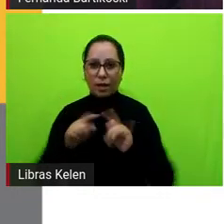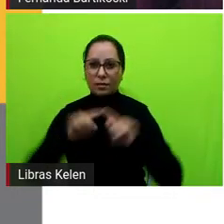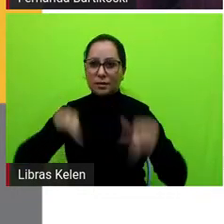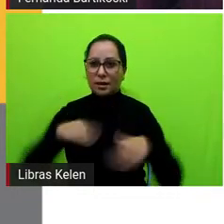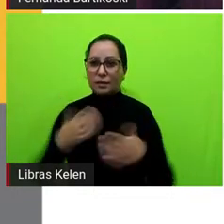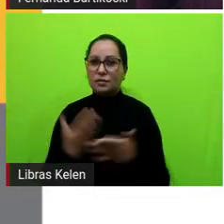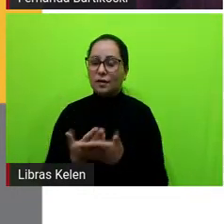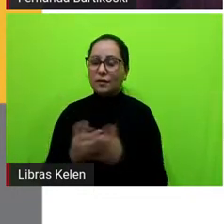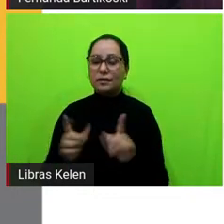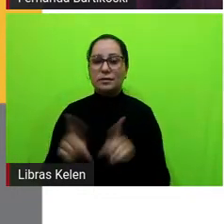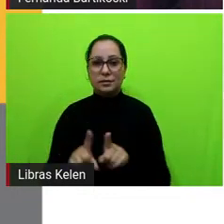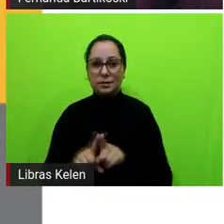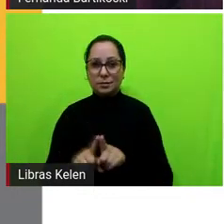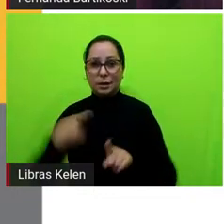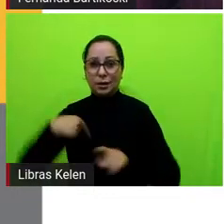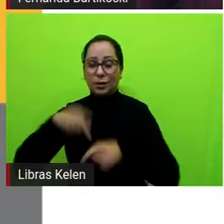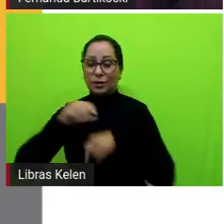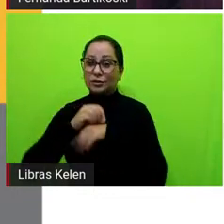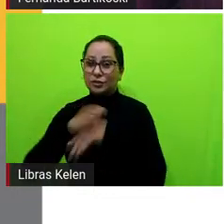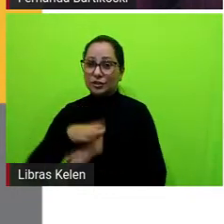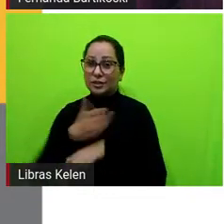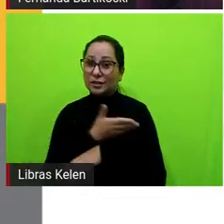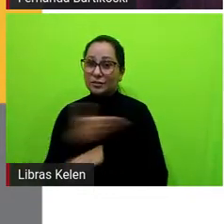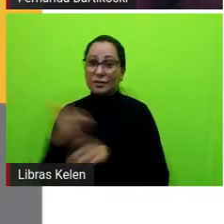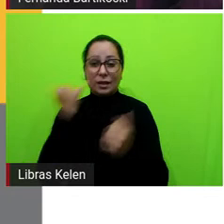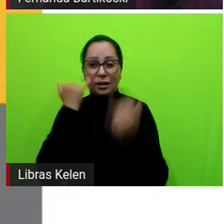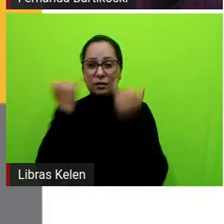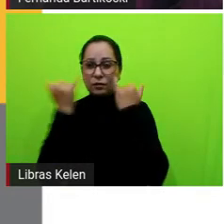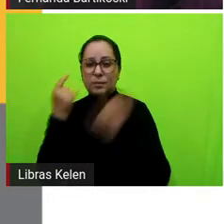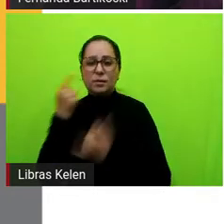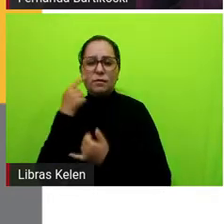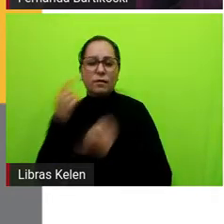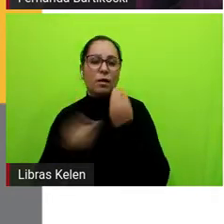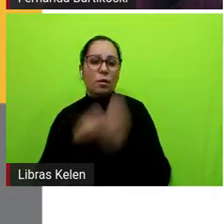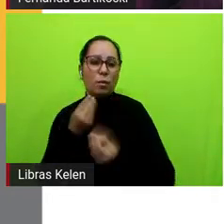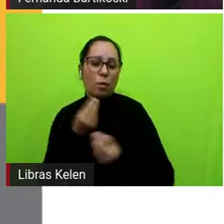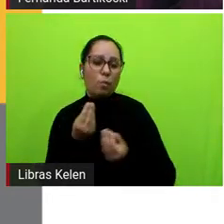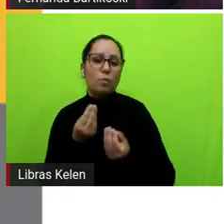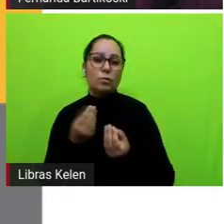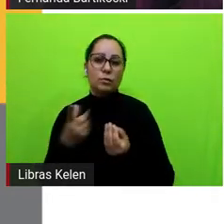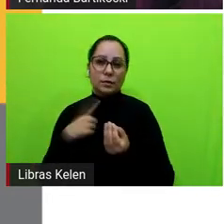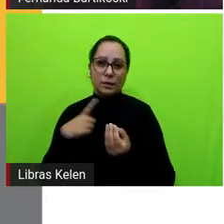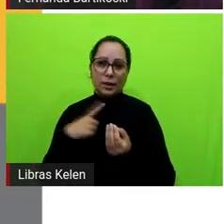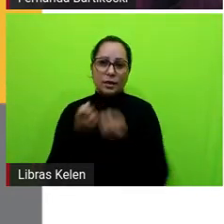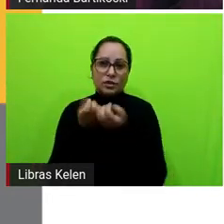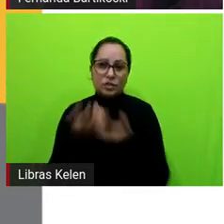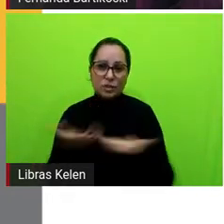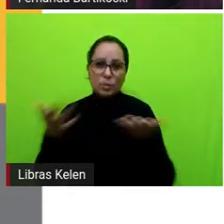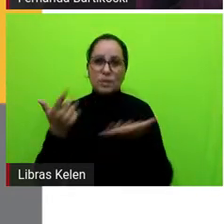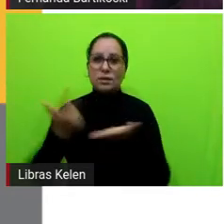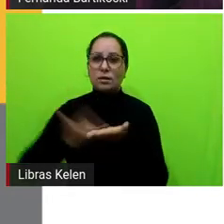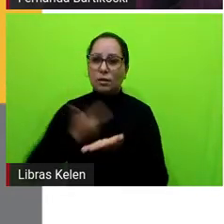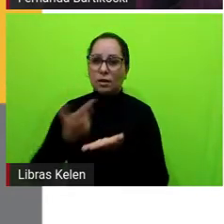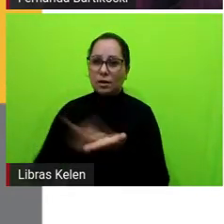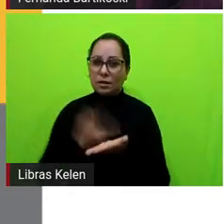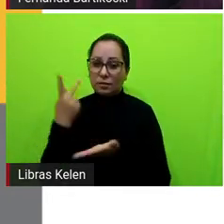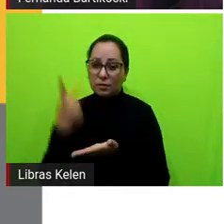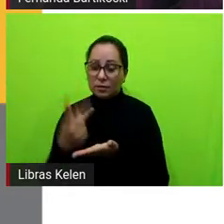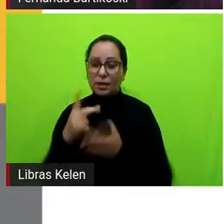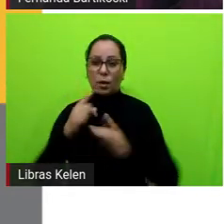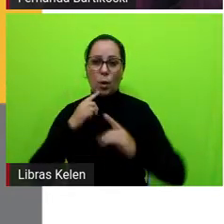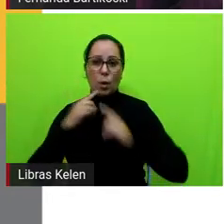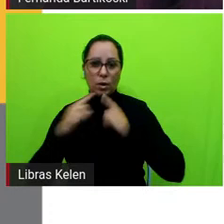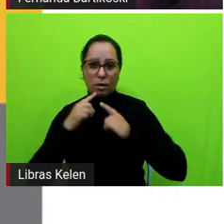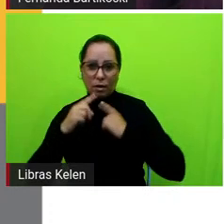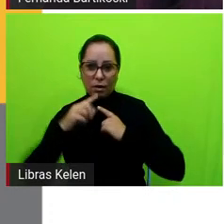então a gente sugere que vocês se informem sobre como anda a distribuição desses livros na sua coordenadoria